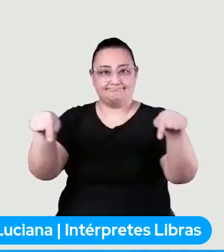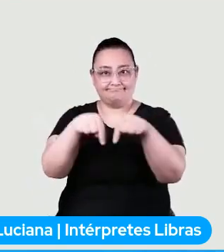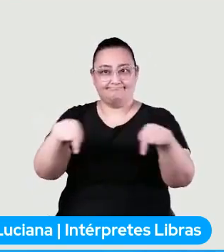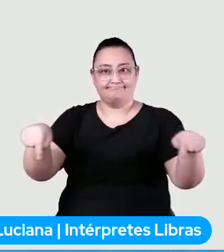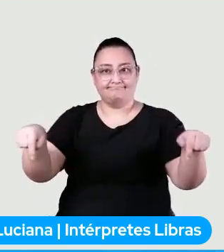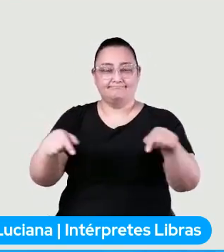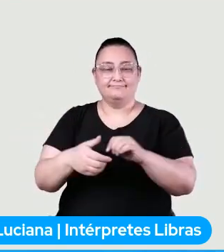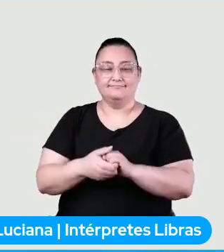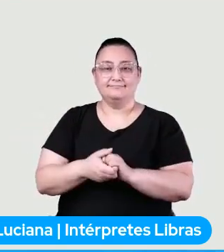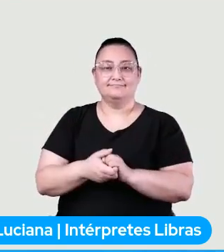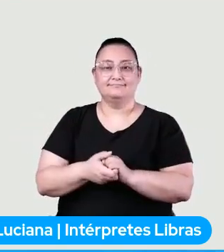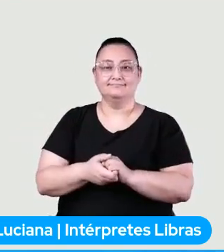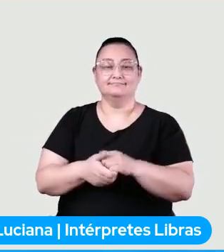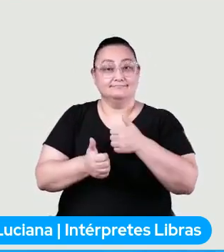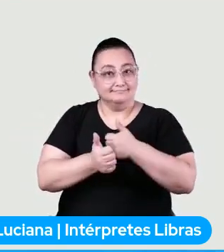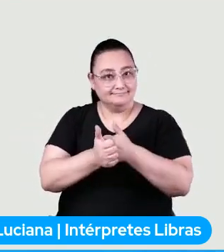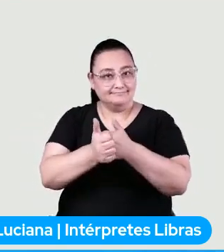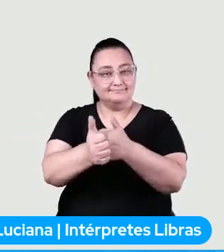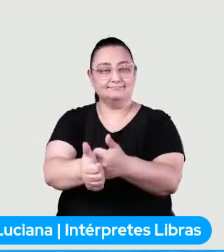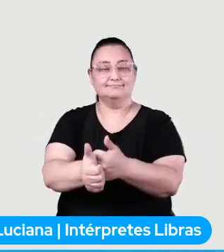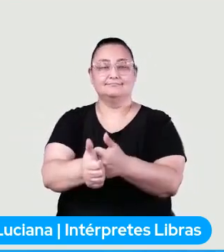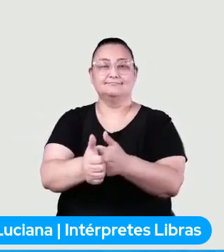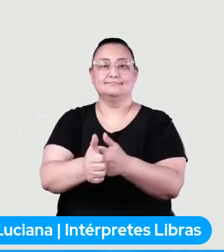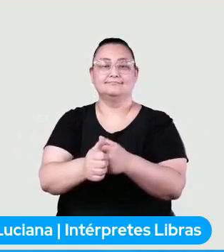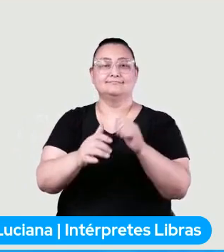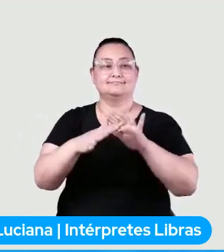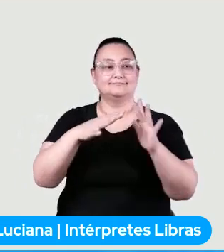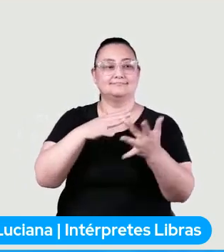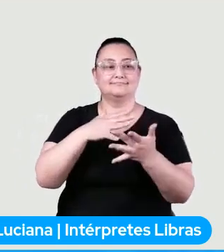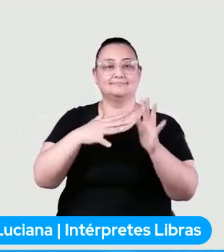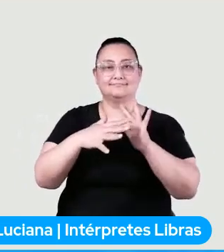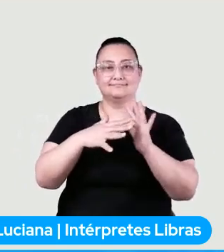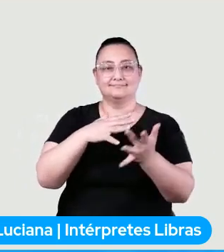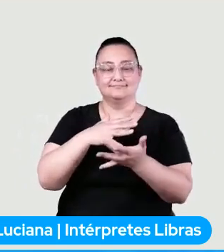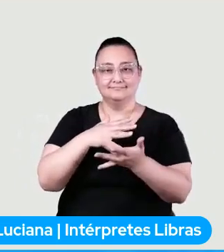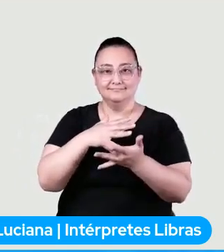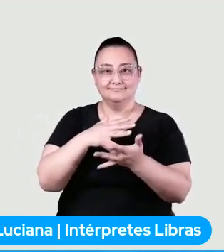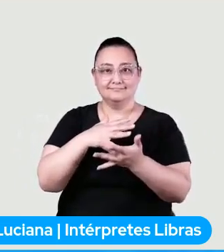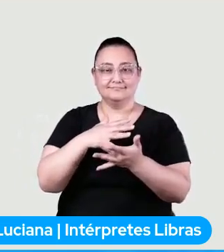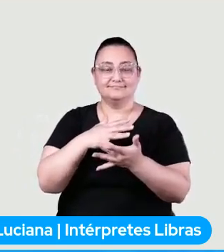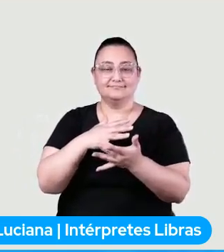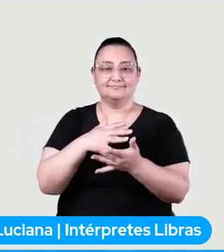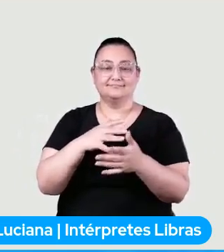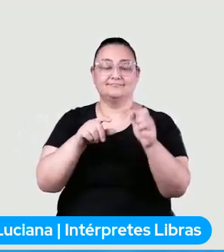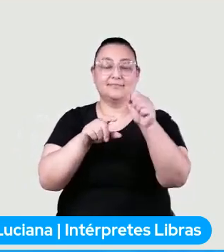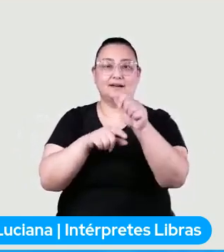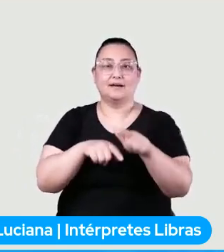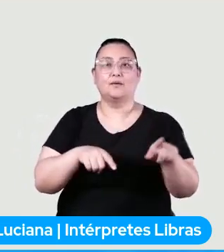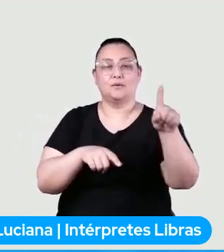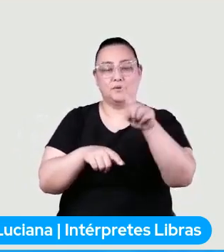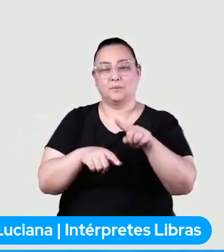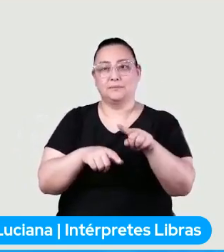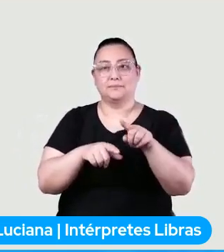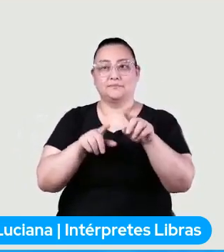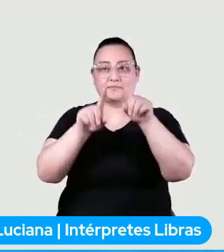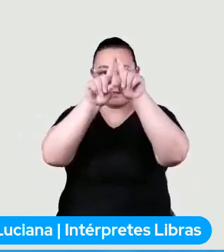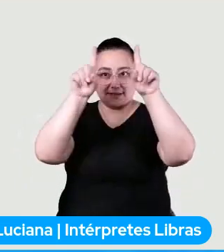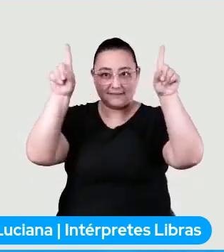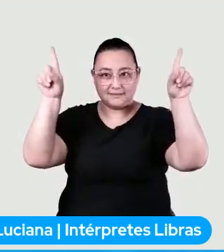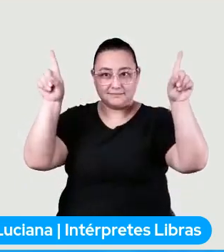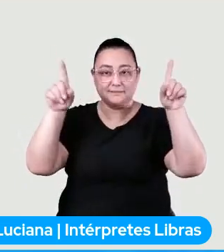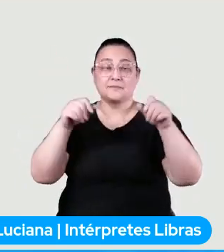Nos acompanhem através das redes sociais, no arroba Python Brasil, e não